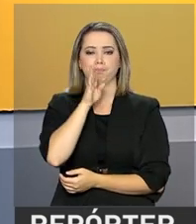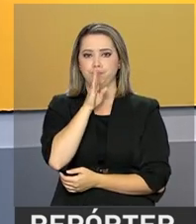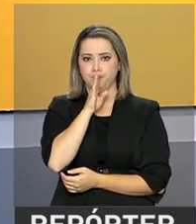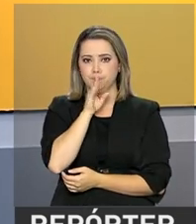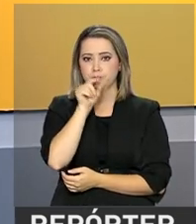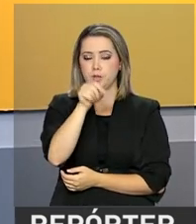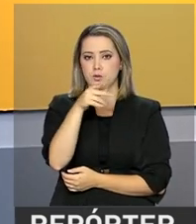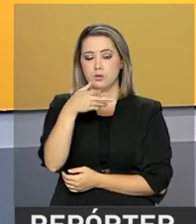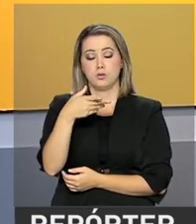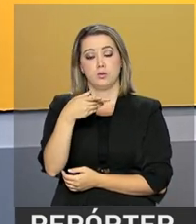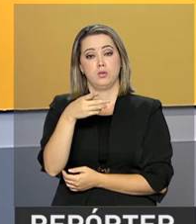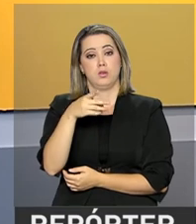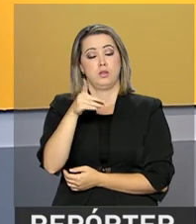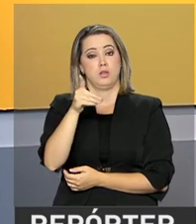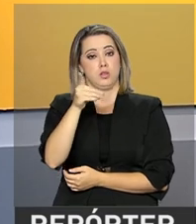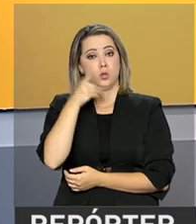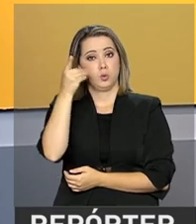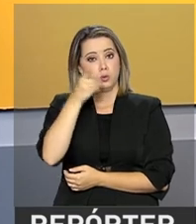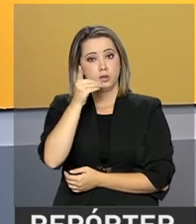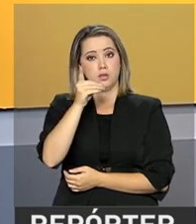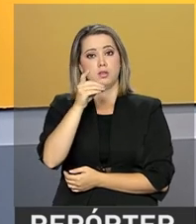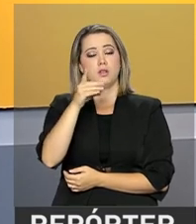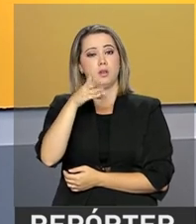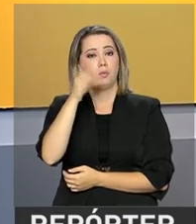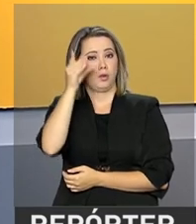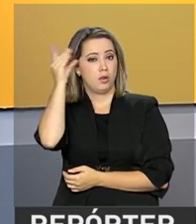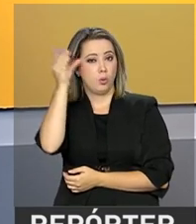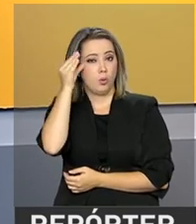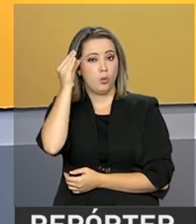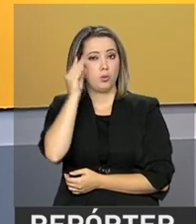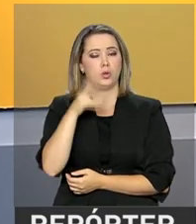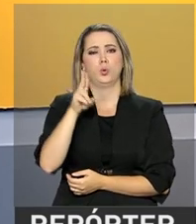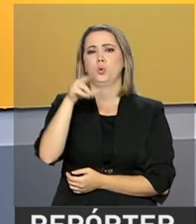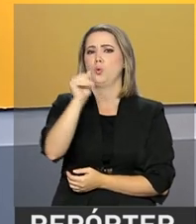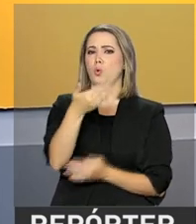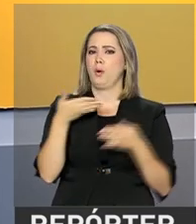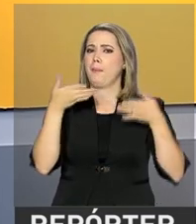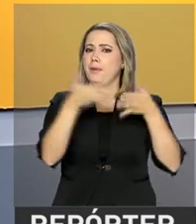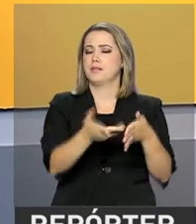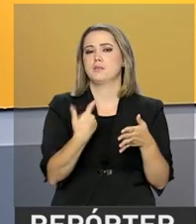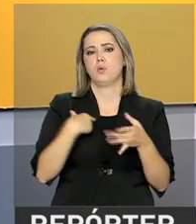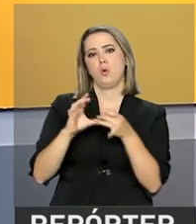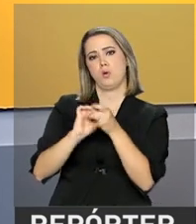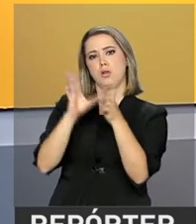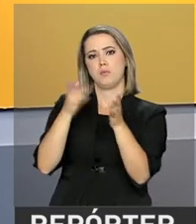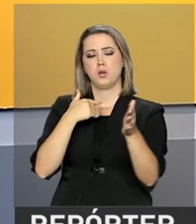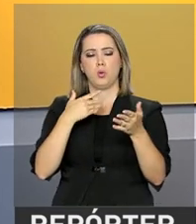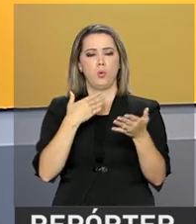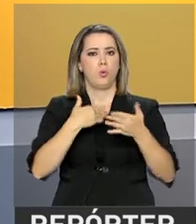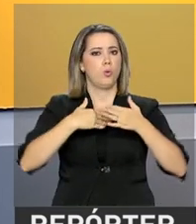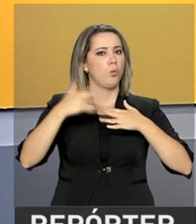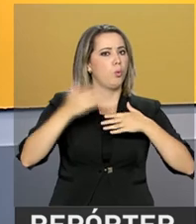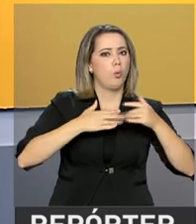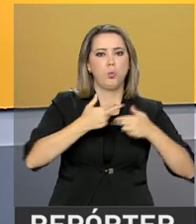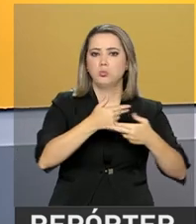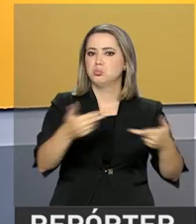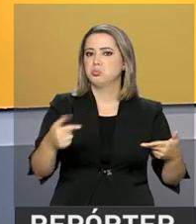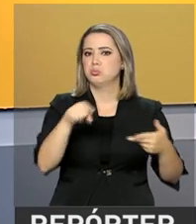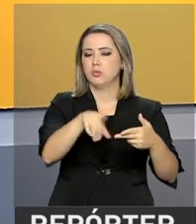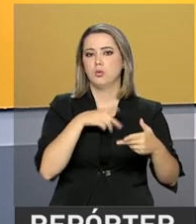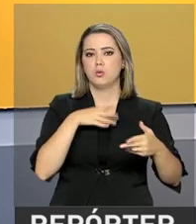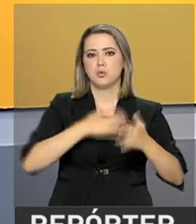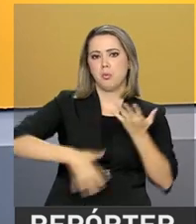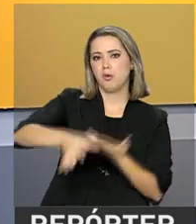ex-deputado Eduardo Cunha, não participou e nem autorizou qualquer movimento com o objetivo de